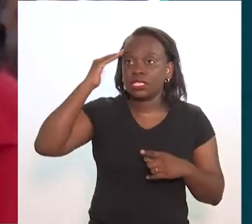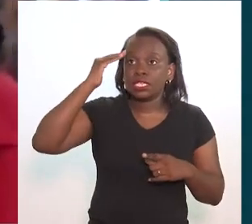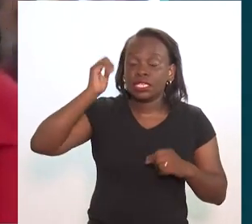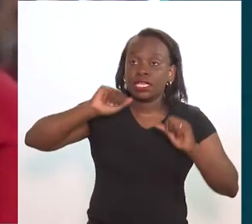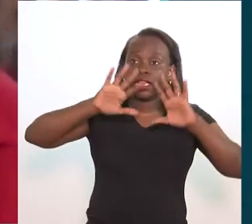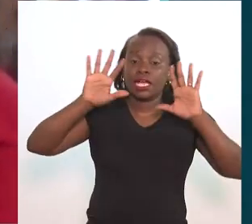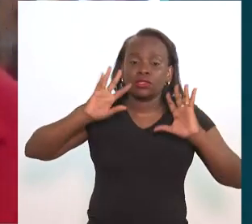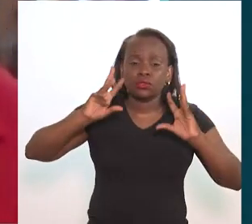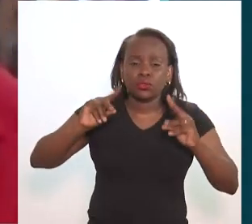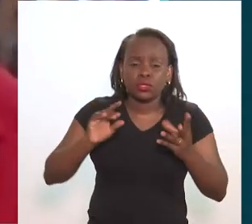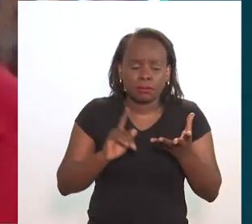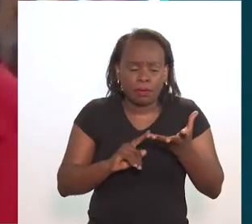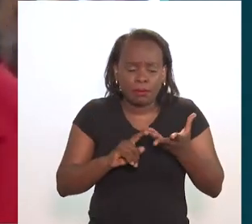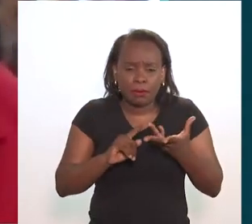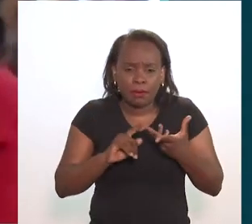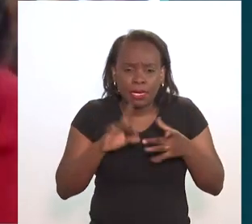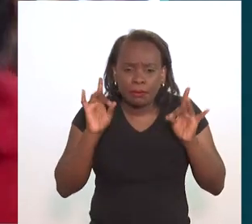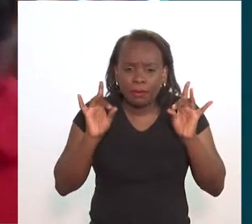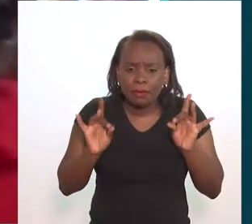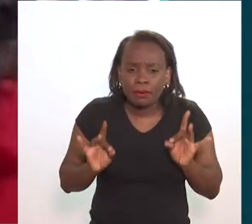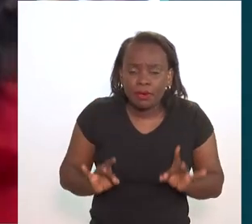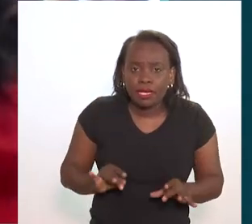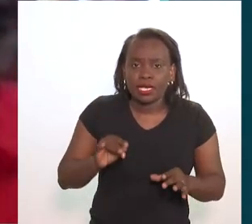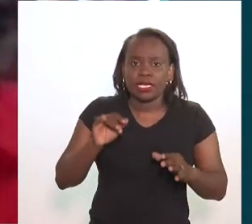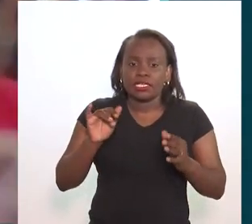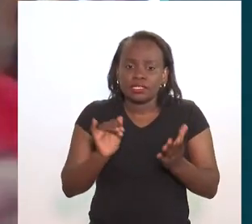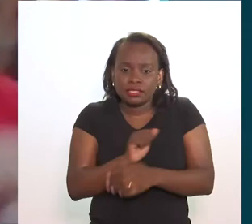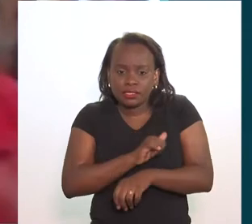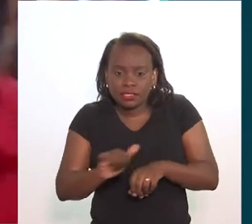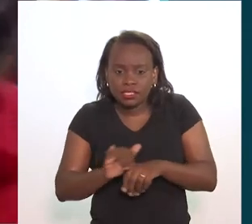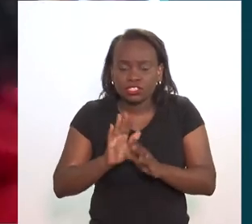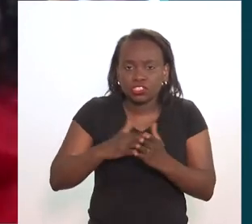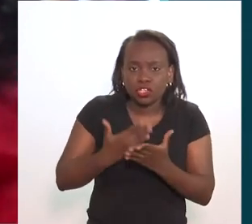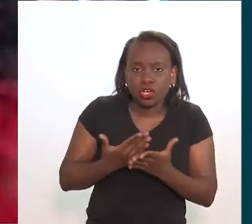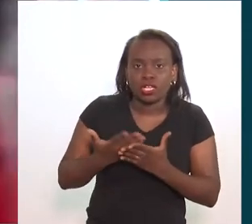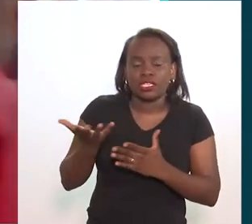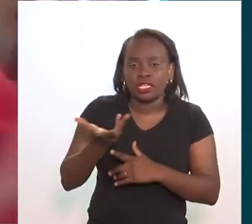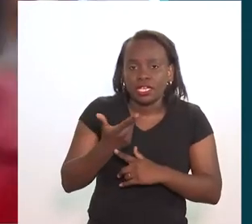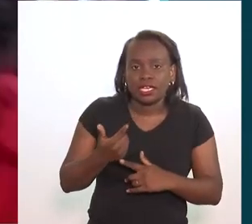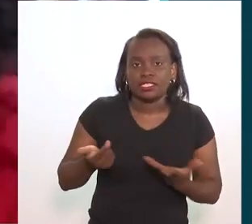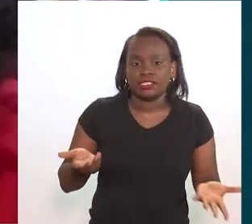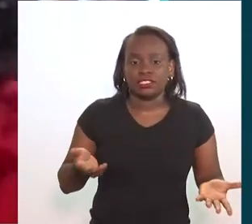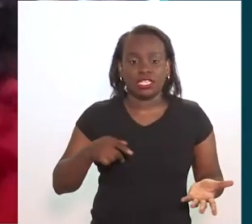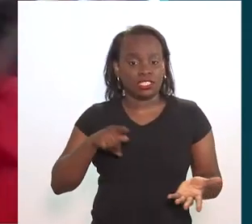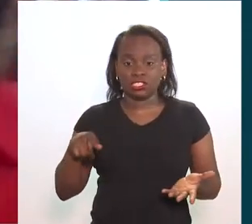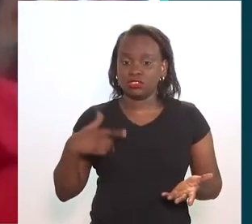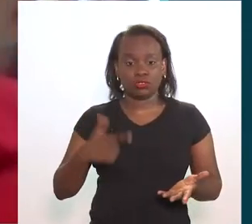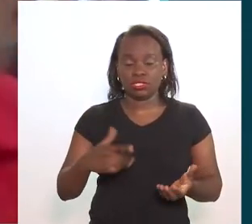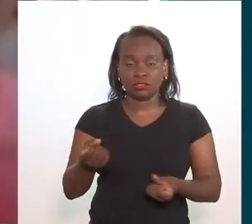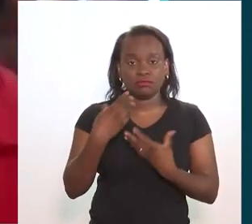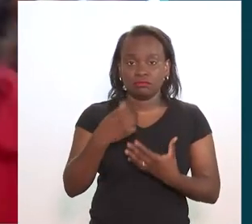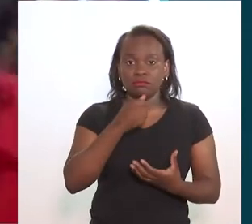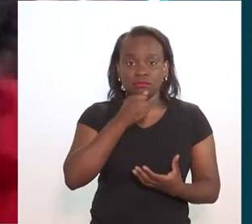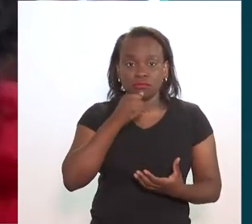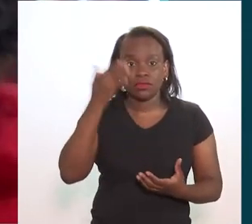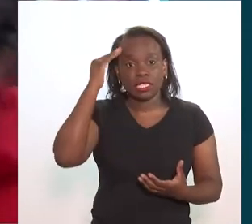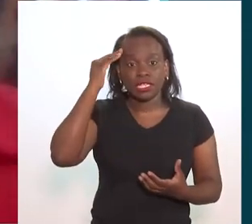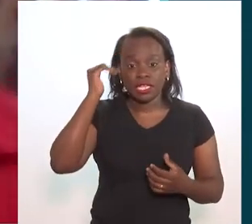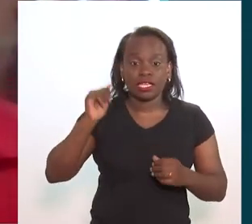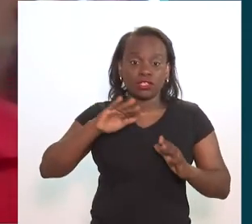como o Luiz falou, mas não é no sentido de compreender todas as minúcias, as estéticas, as escolas